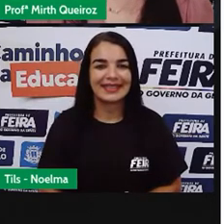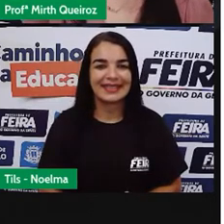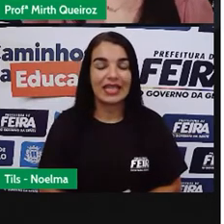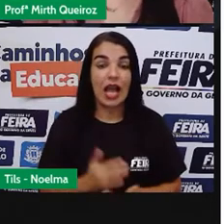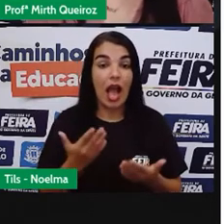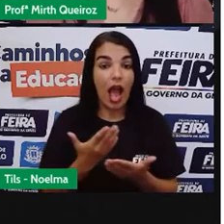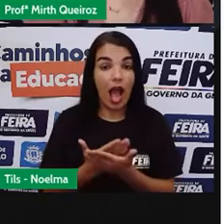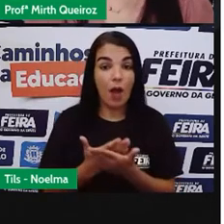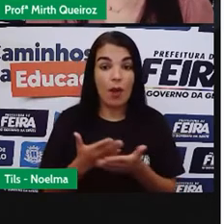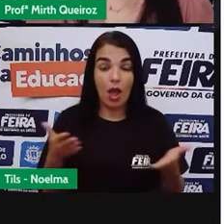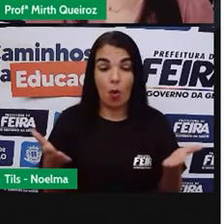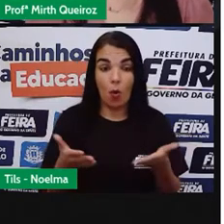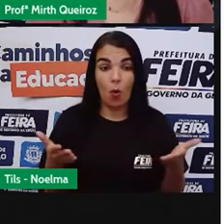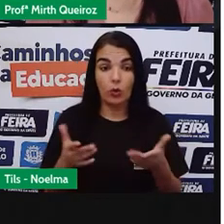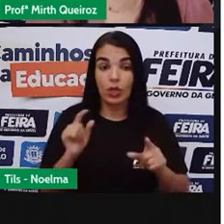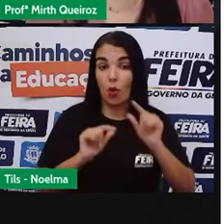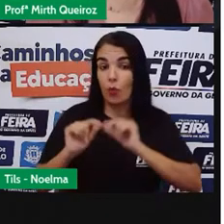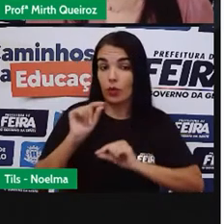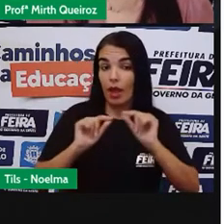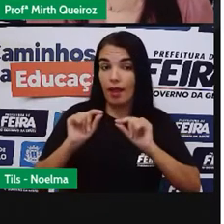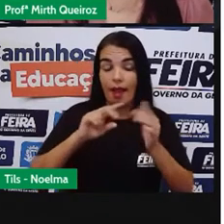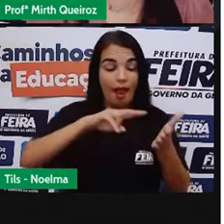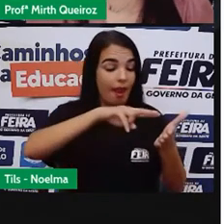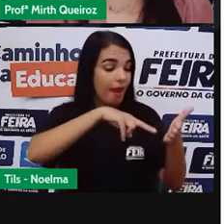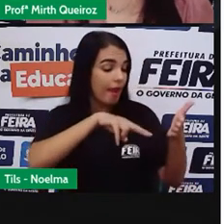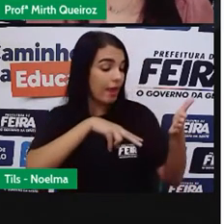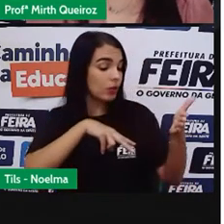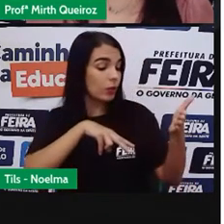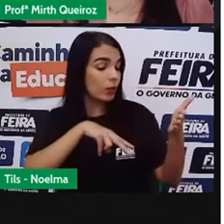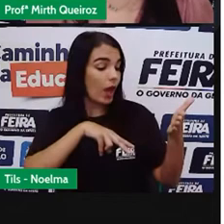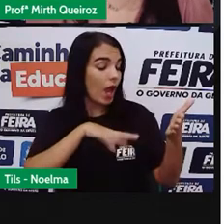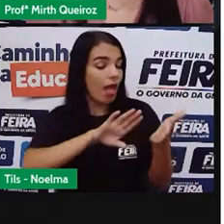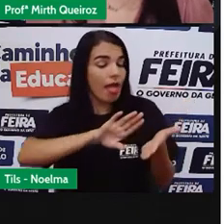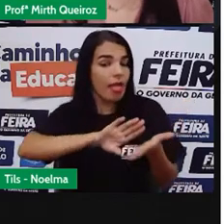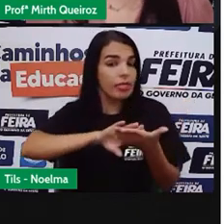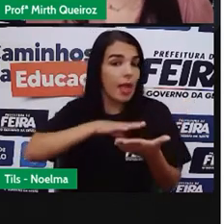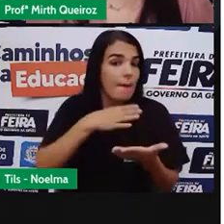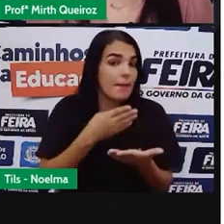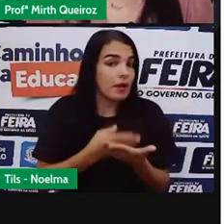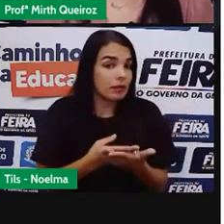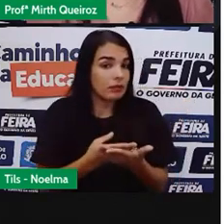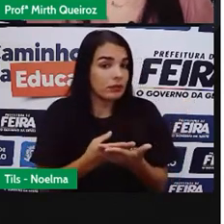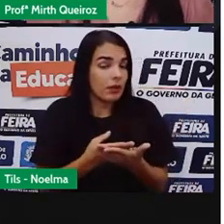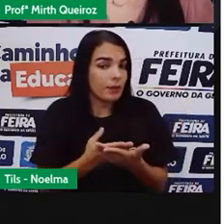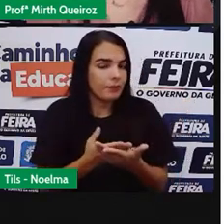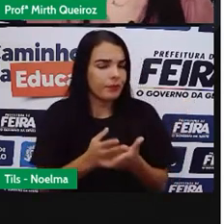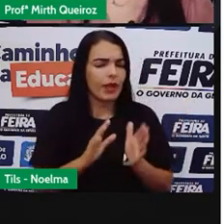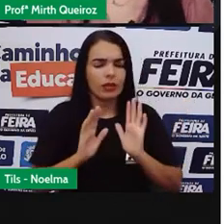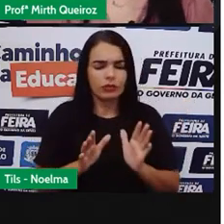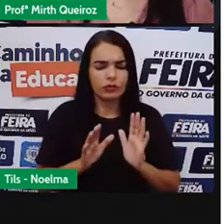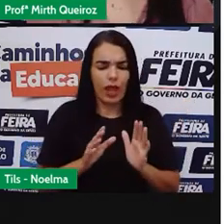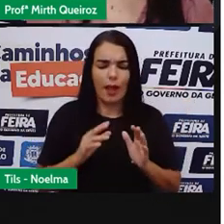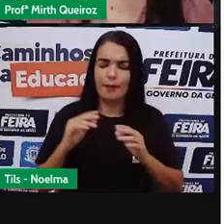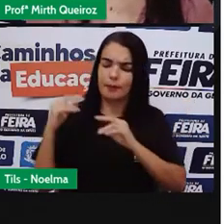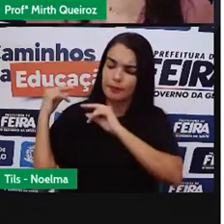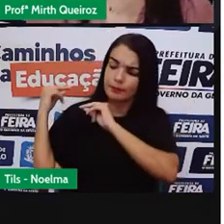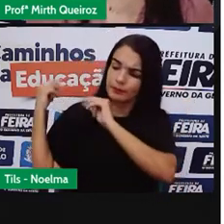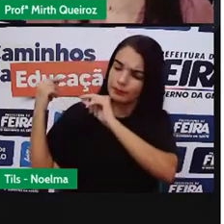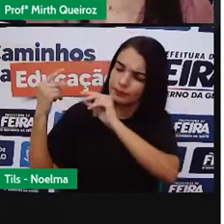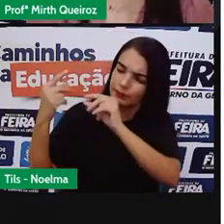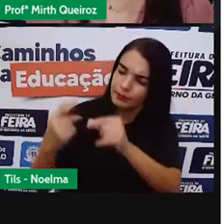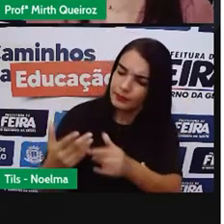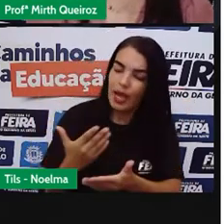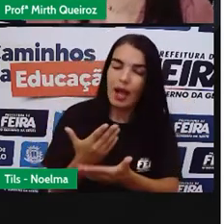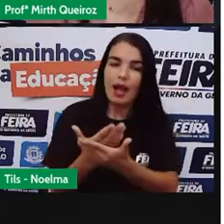Na aula de hoje, nós falaremos sobre leitura e interpretação. A PRO já vem tendo outras aulas